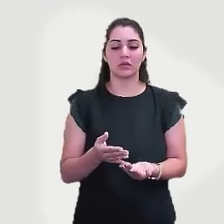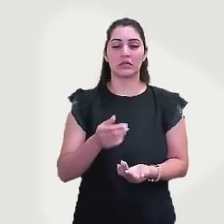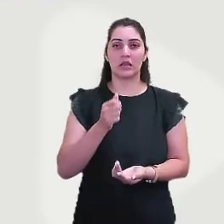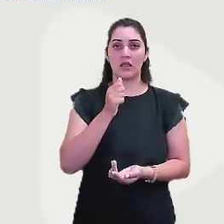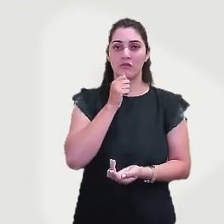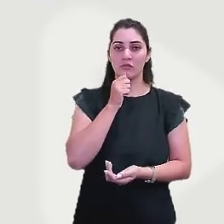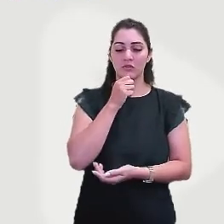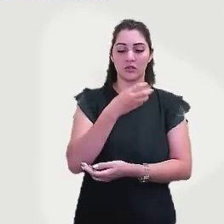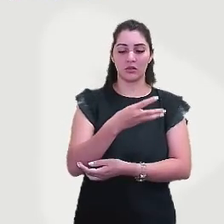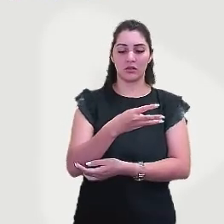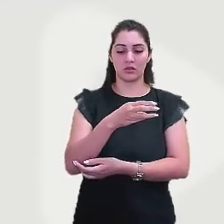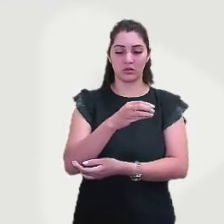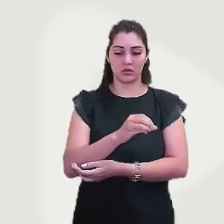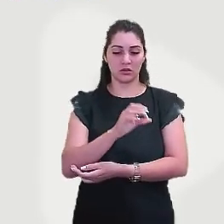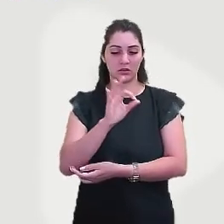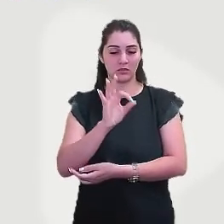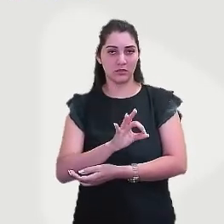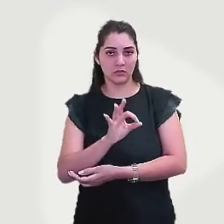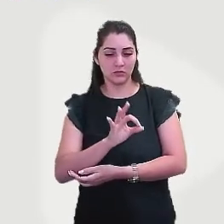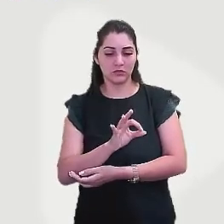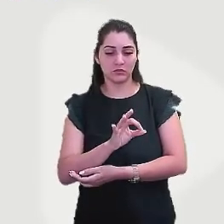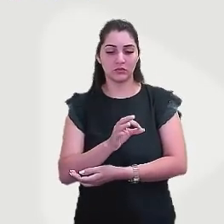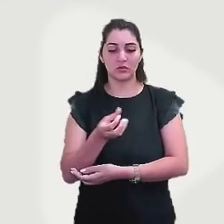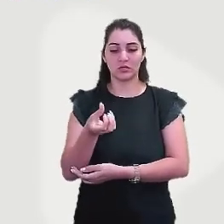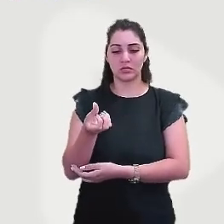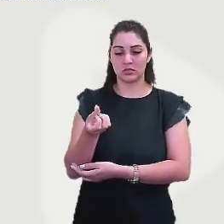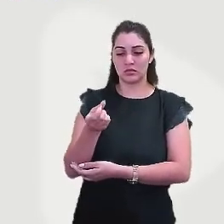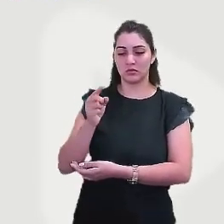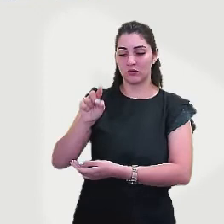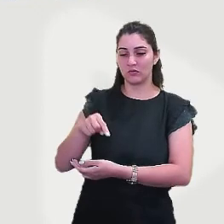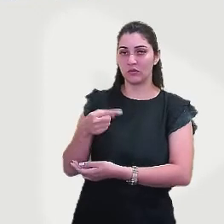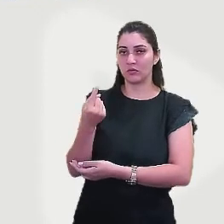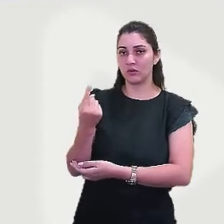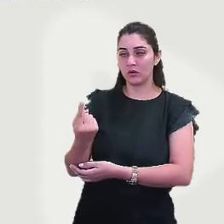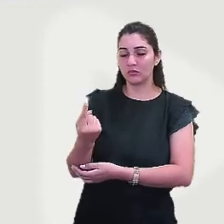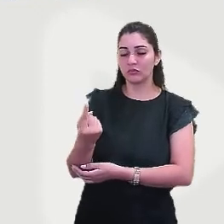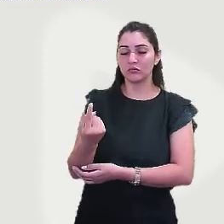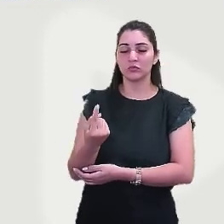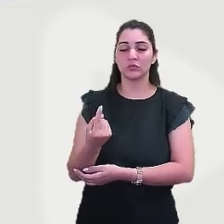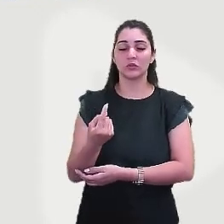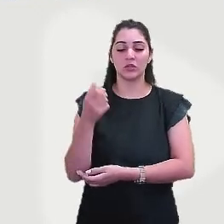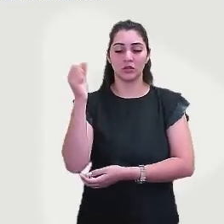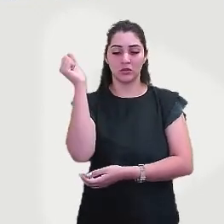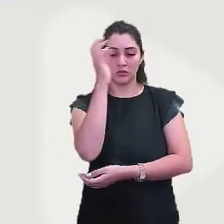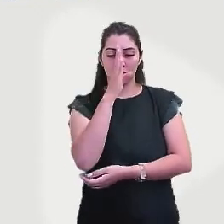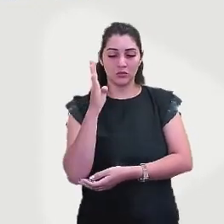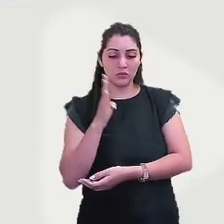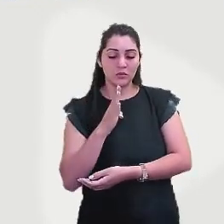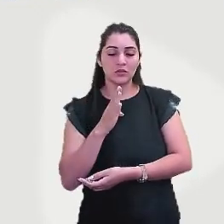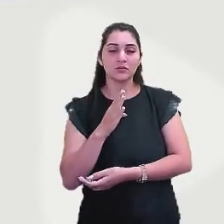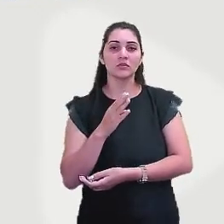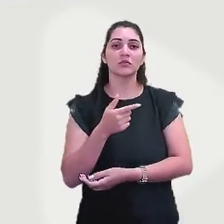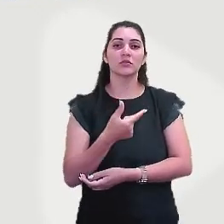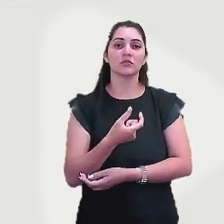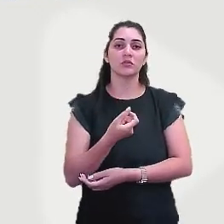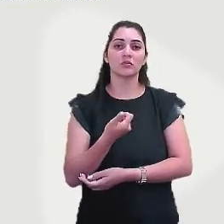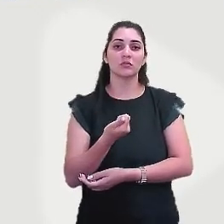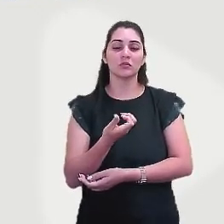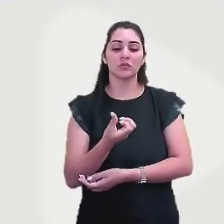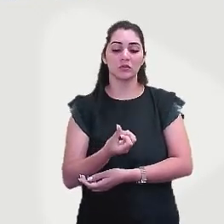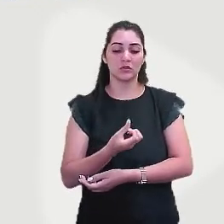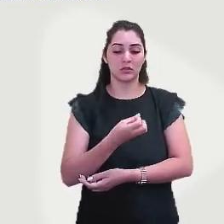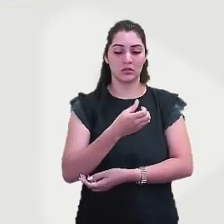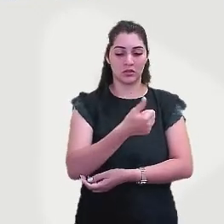e 6,1% de sistema pobreza. e no Brasil, em 2016, 3